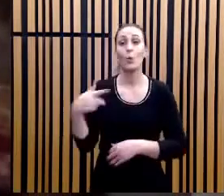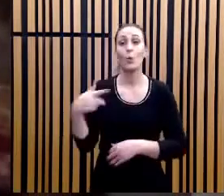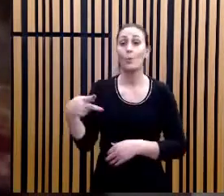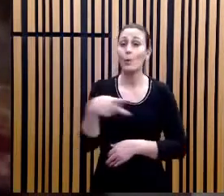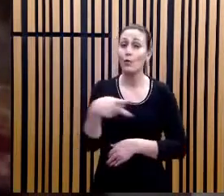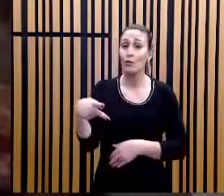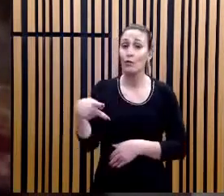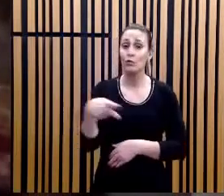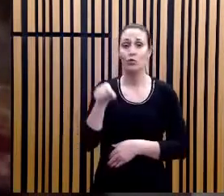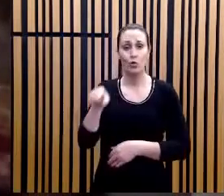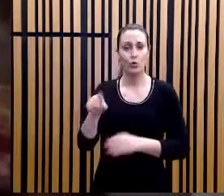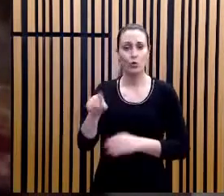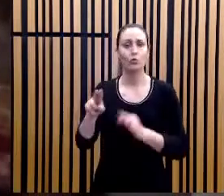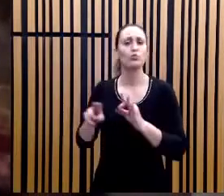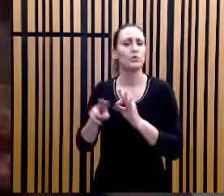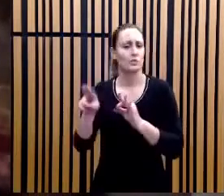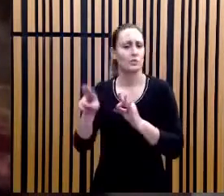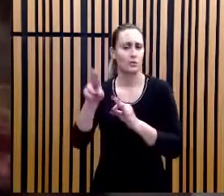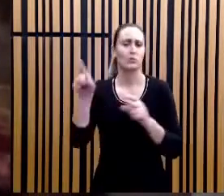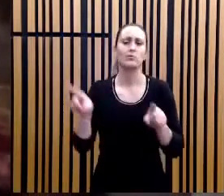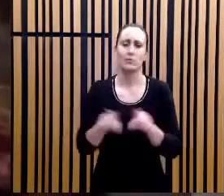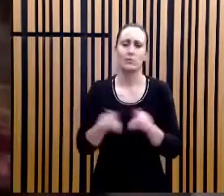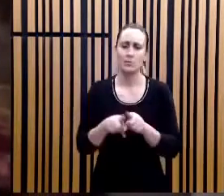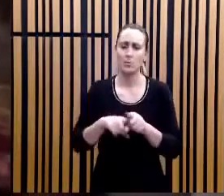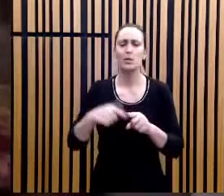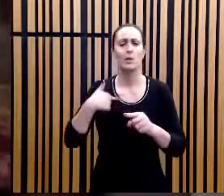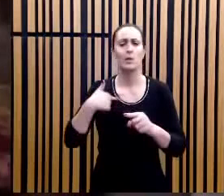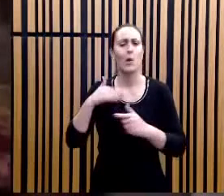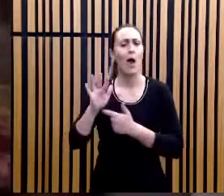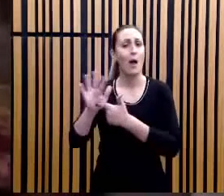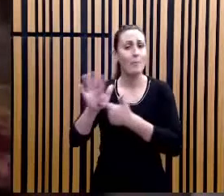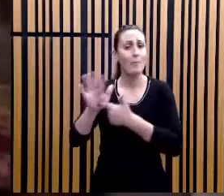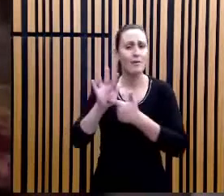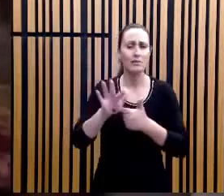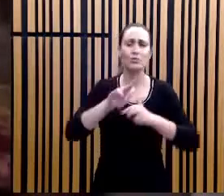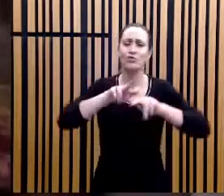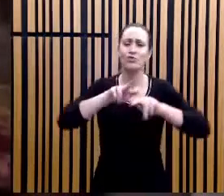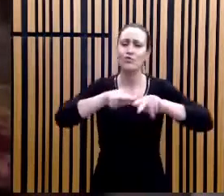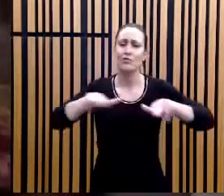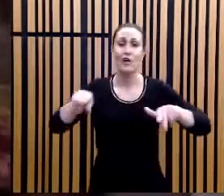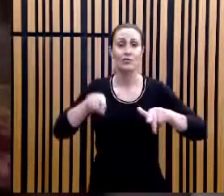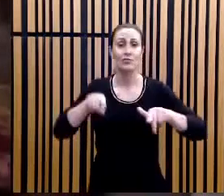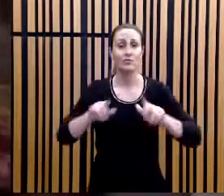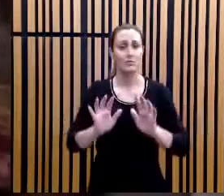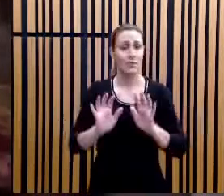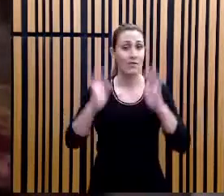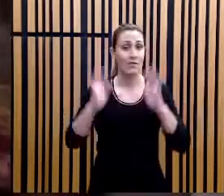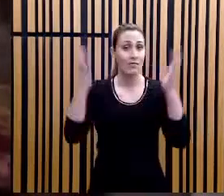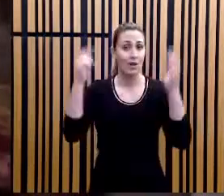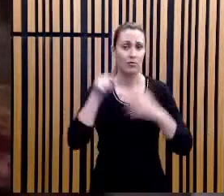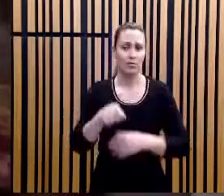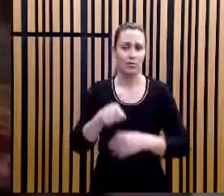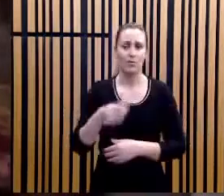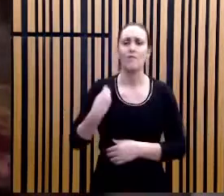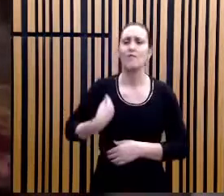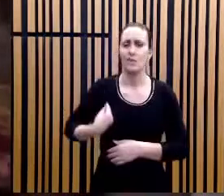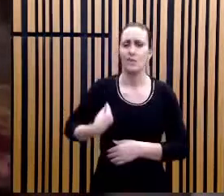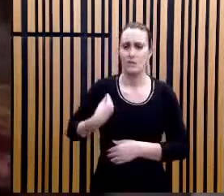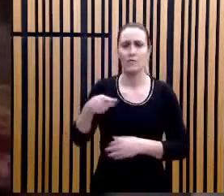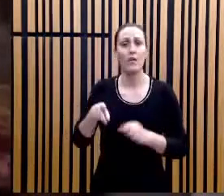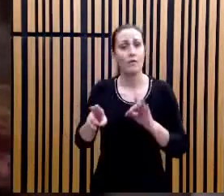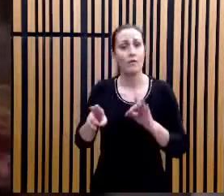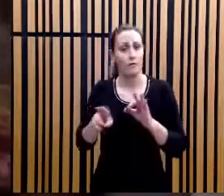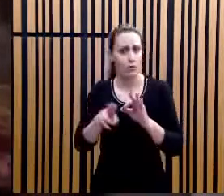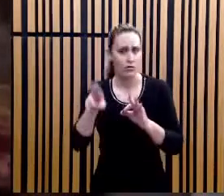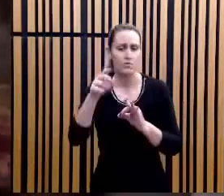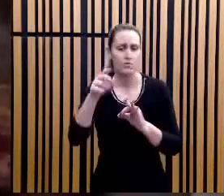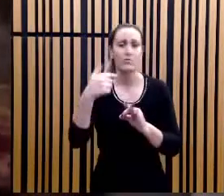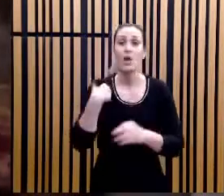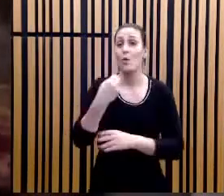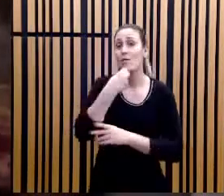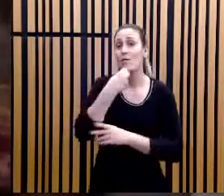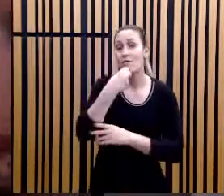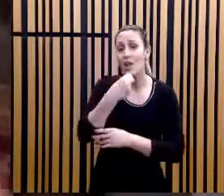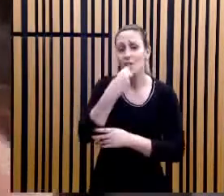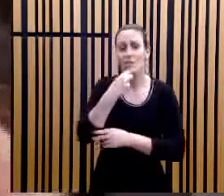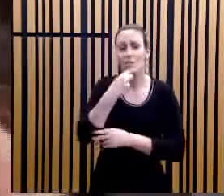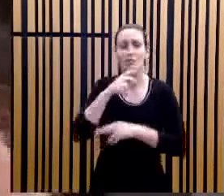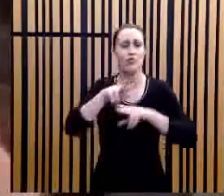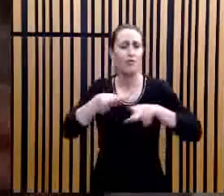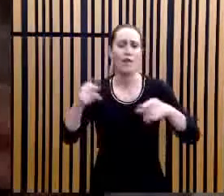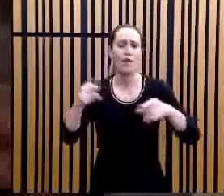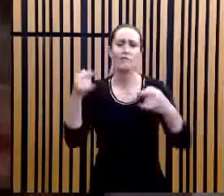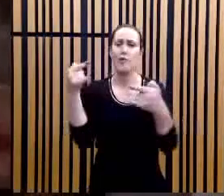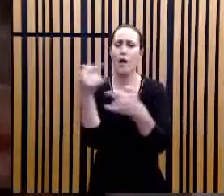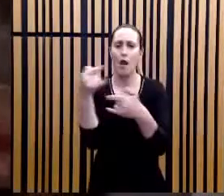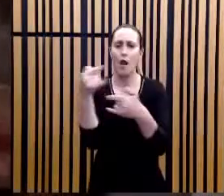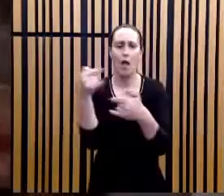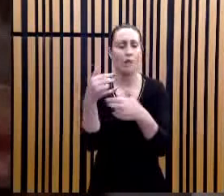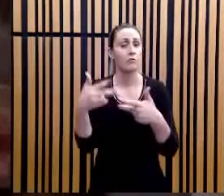também e apresento vários eventos que acontecem aqui na modalidade virtual, entrevisto muitos professores da Unicinos, faço lives com alguma frequência,